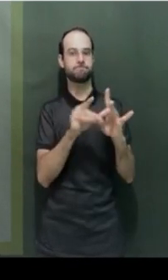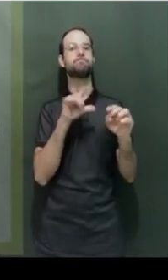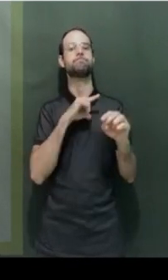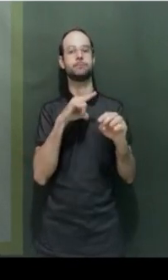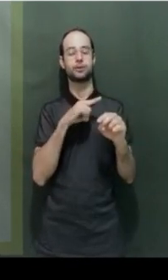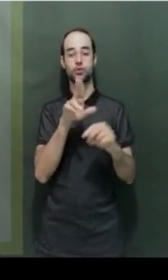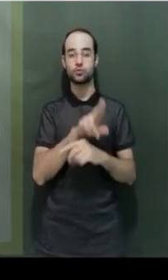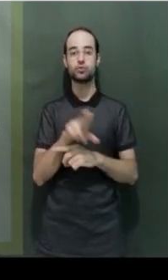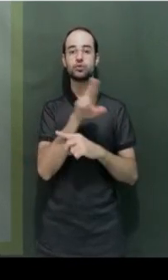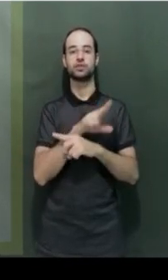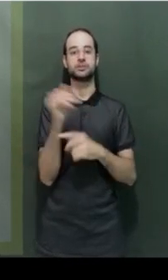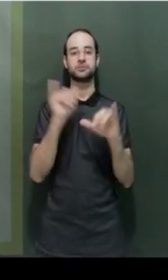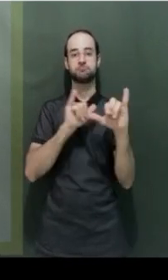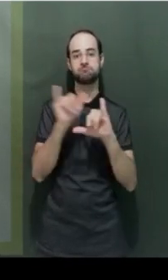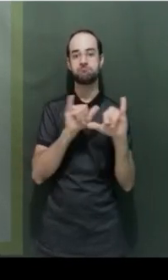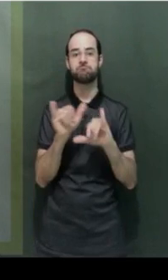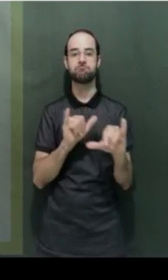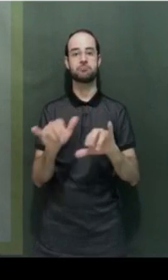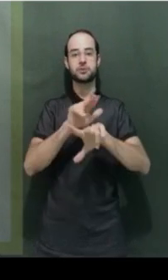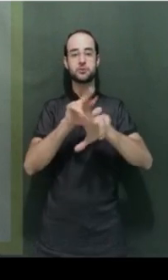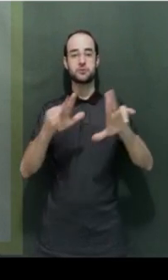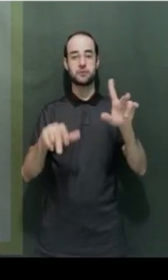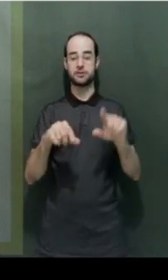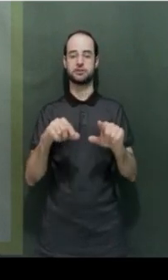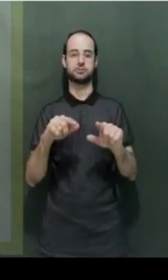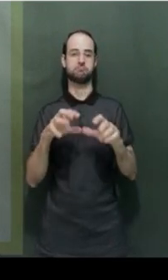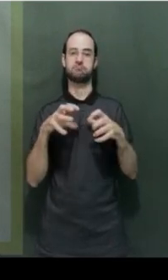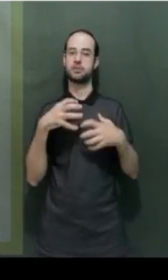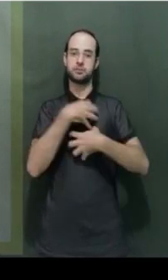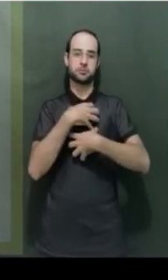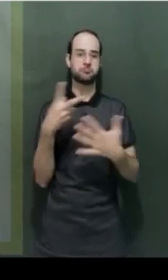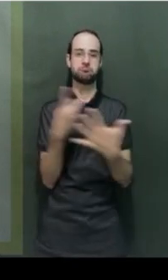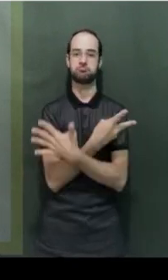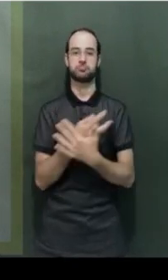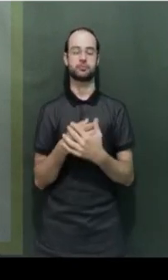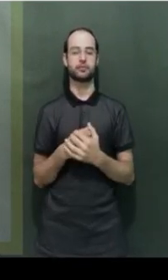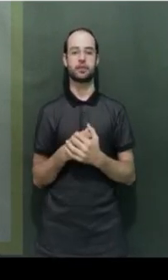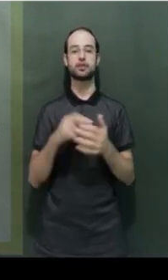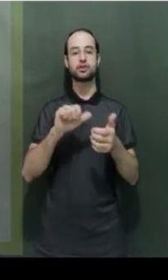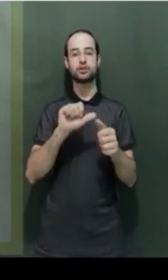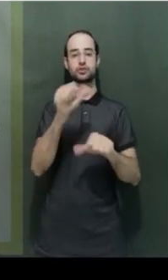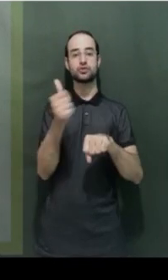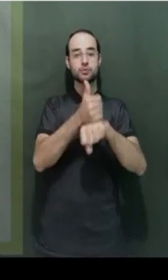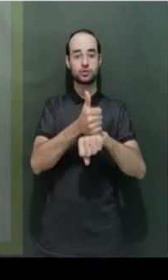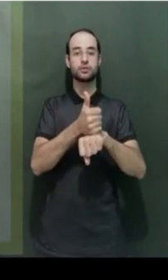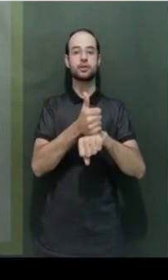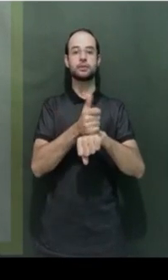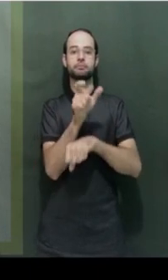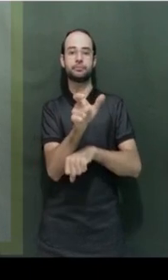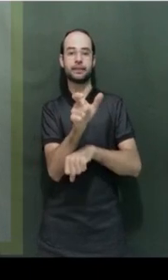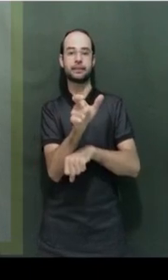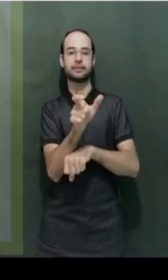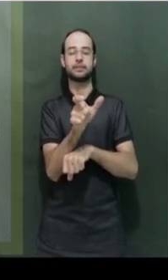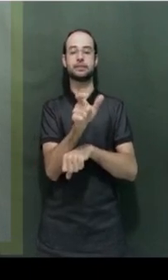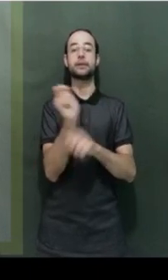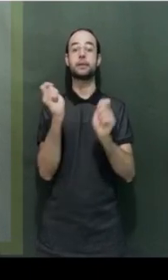eles servem para comunicar diversas situações, eles têm a função de substituir a palavra, eles